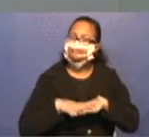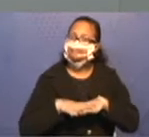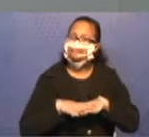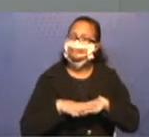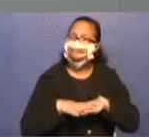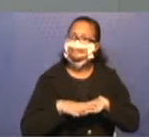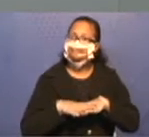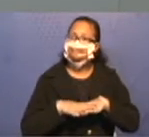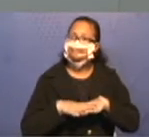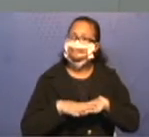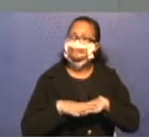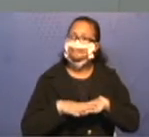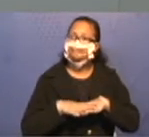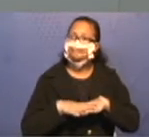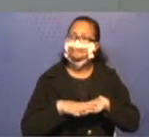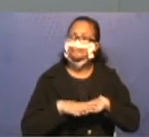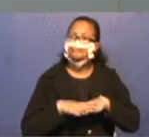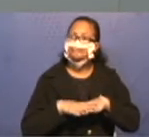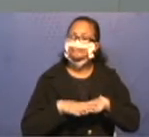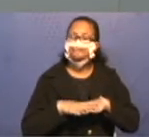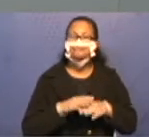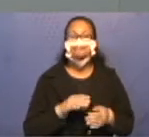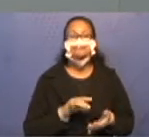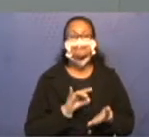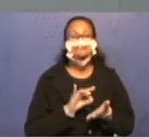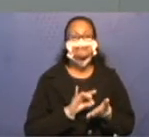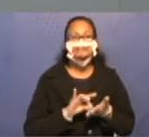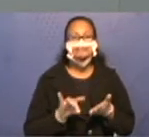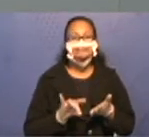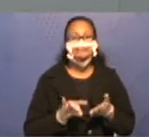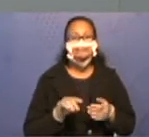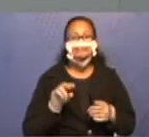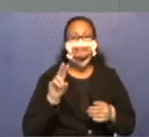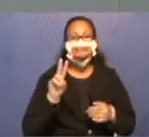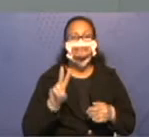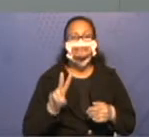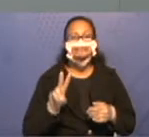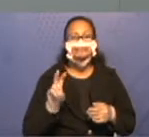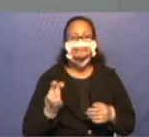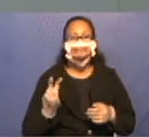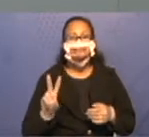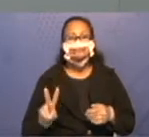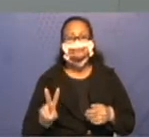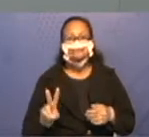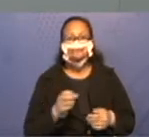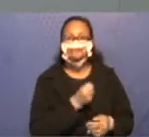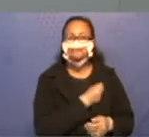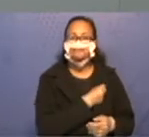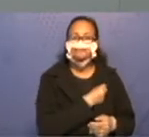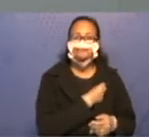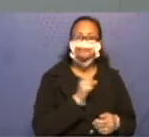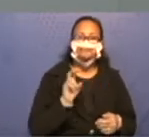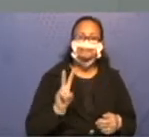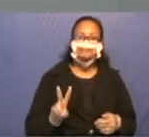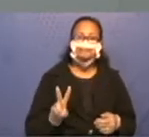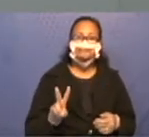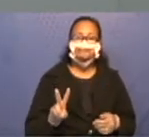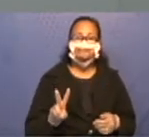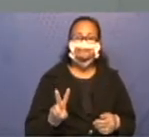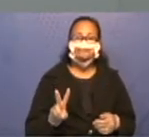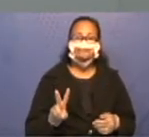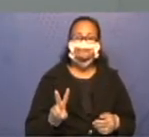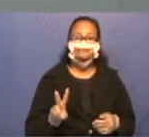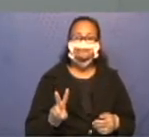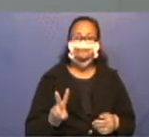eliminar de 252 o número 2. Vamos